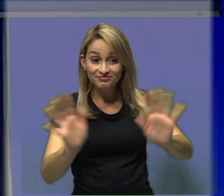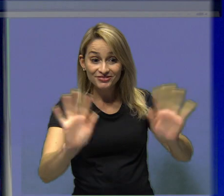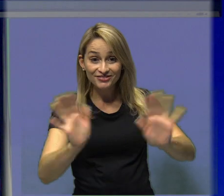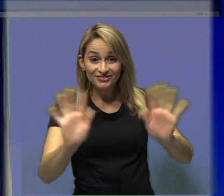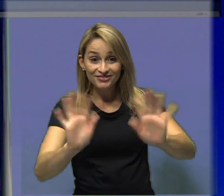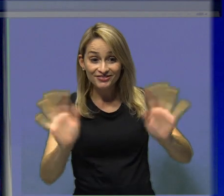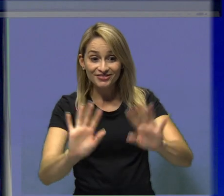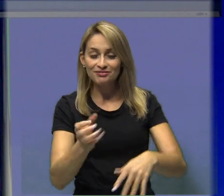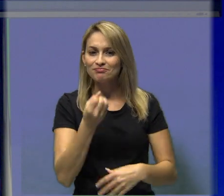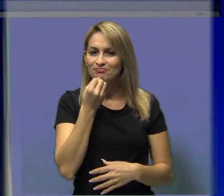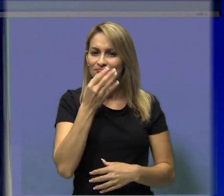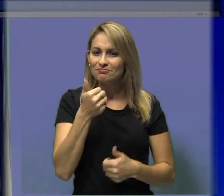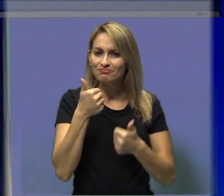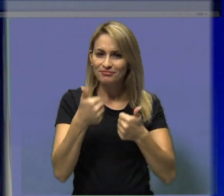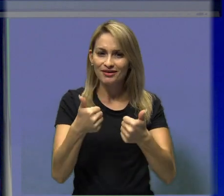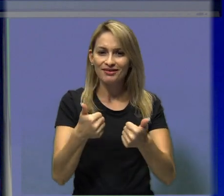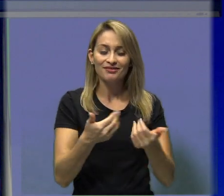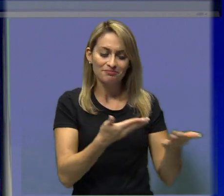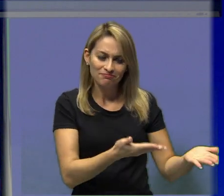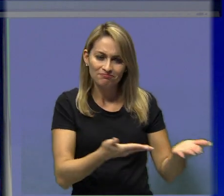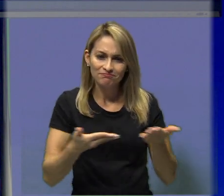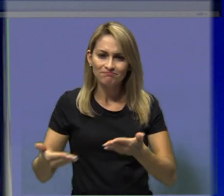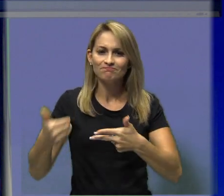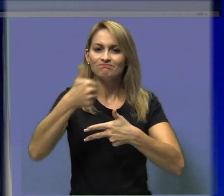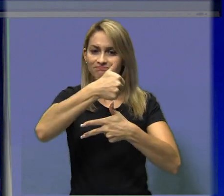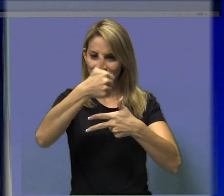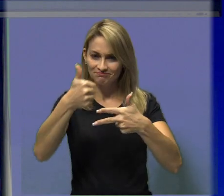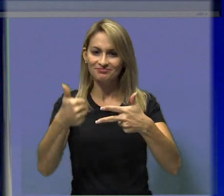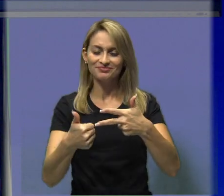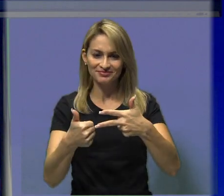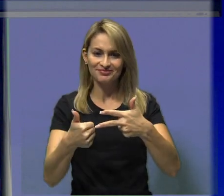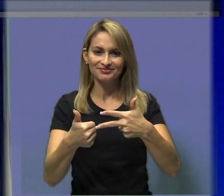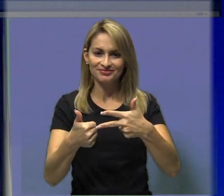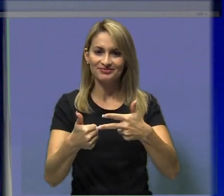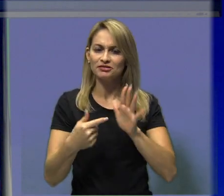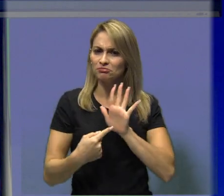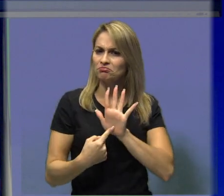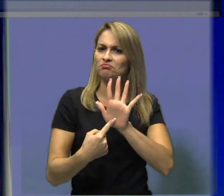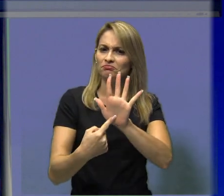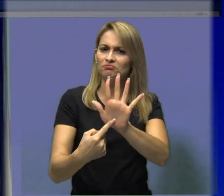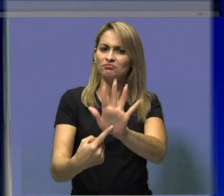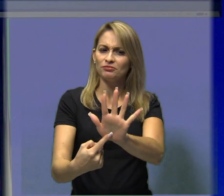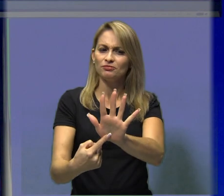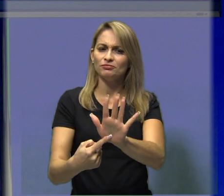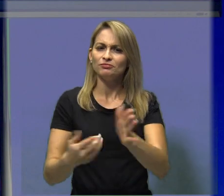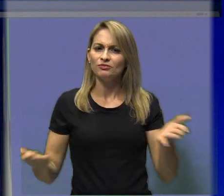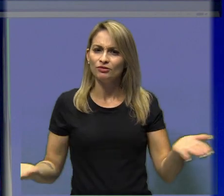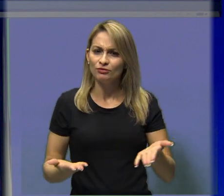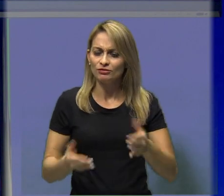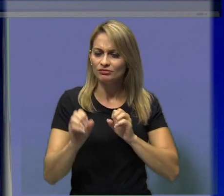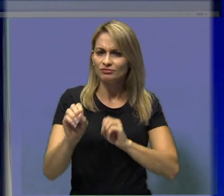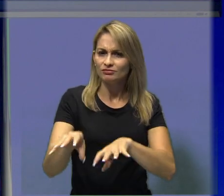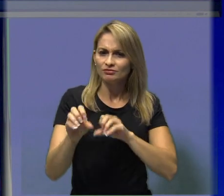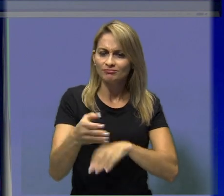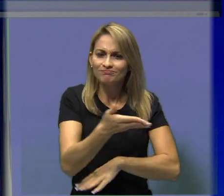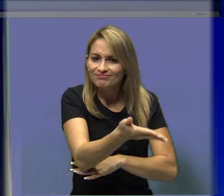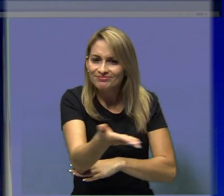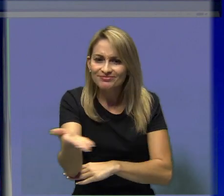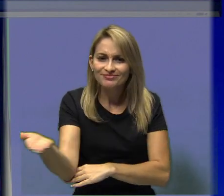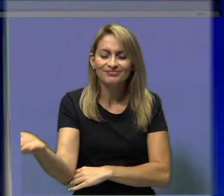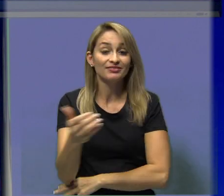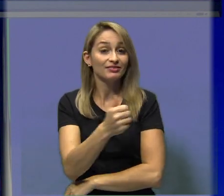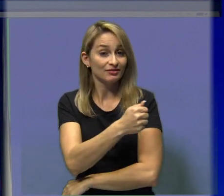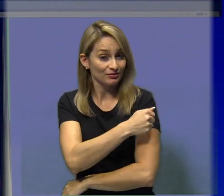Olá, sejam bem-vindos ao Goiás Bem no Enem. Este programa visa contribuir para que